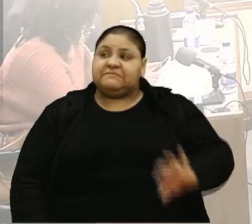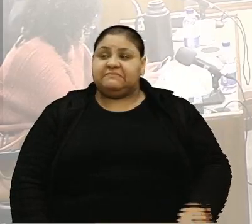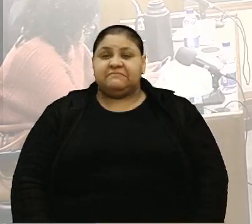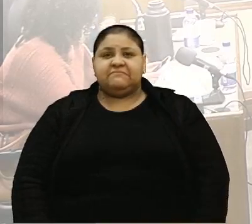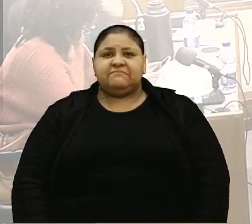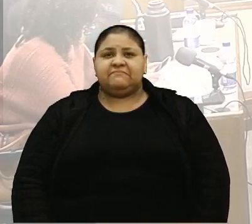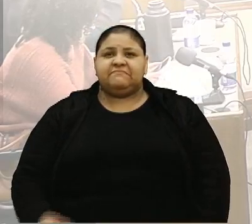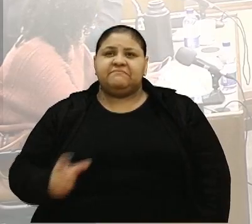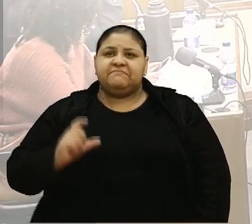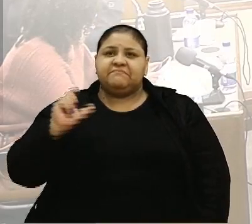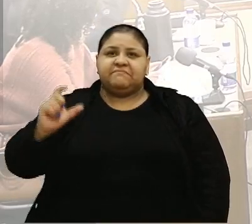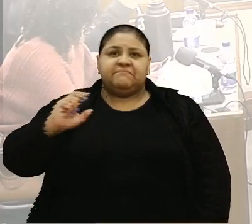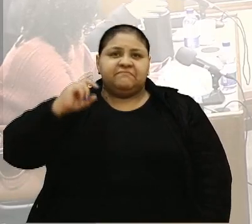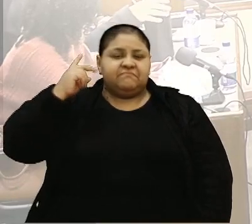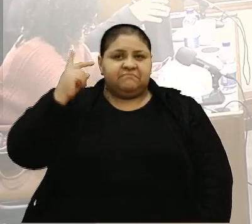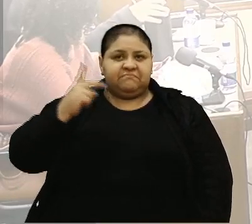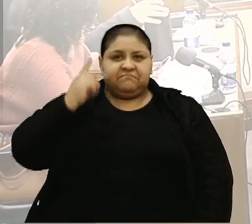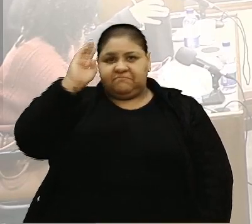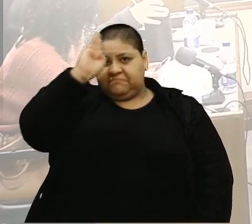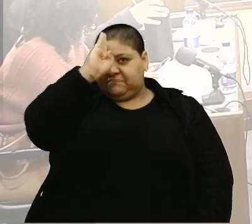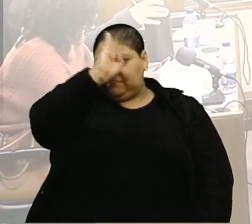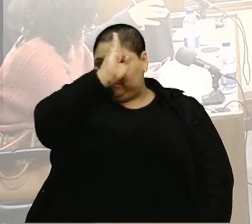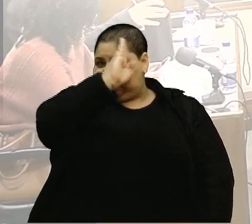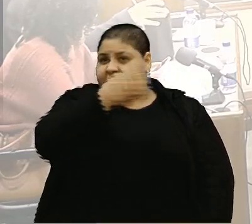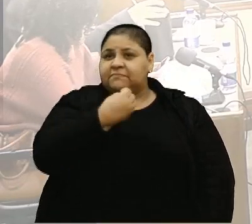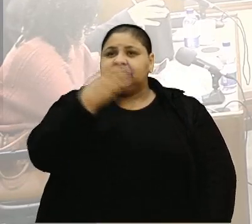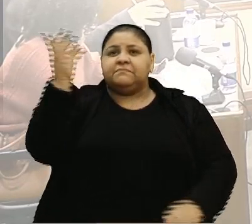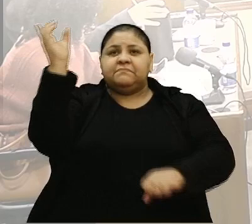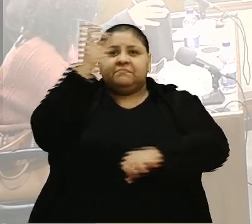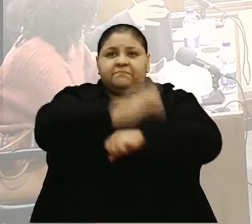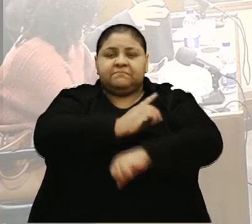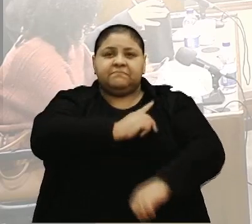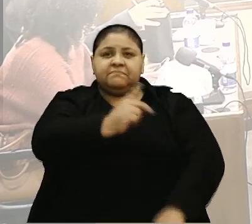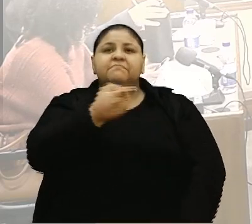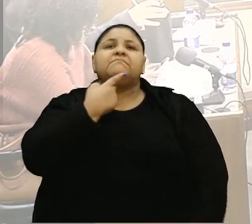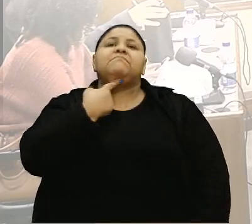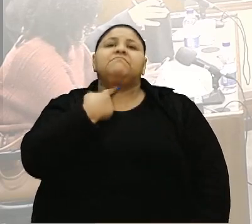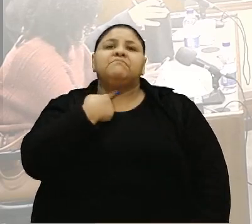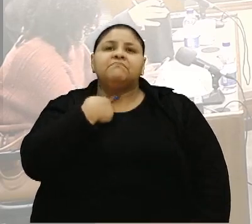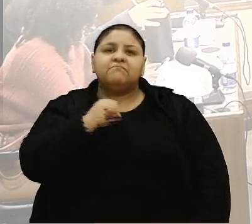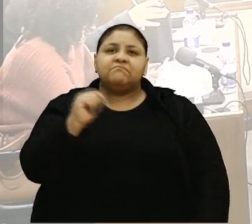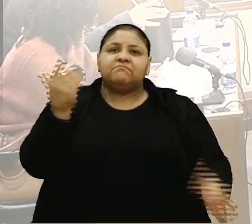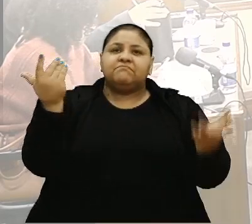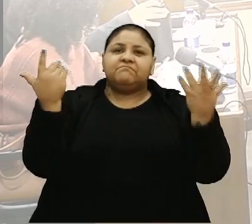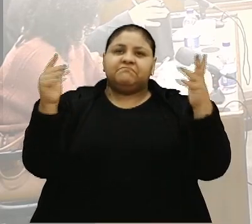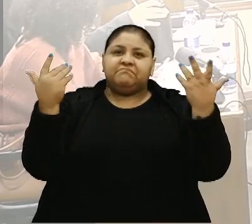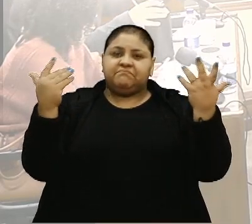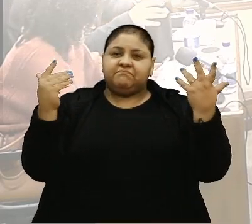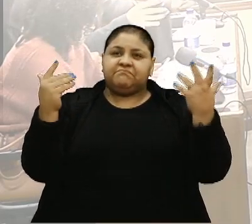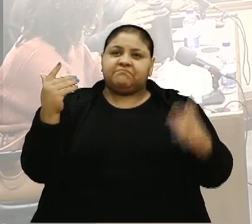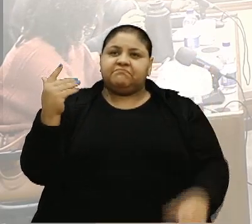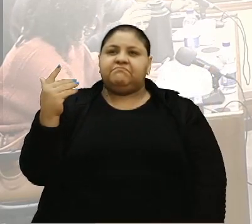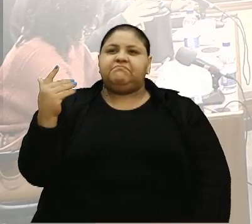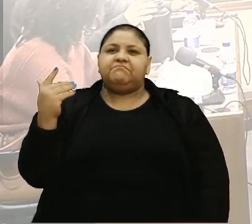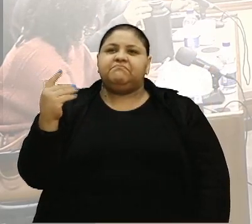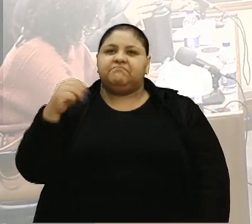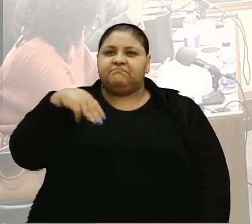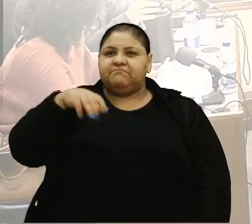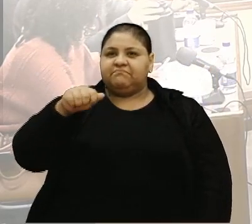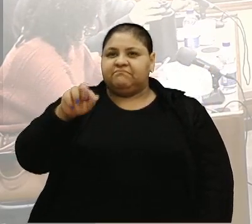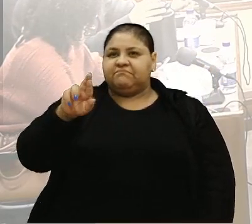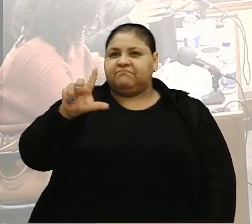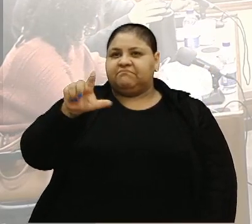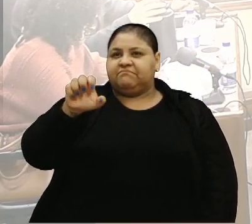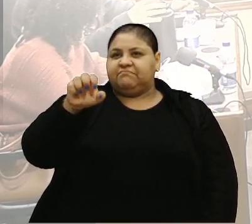Com a palavra, vereador Adriano Bressan. Bom dia, senhora Presidente. Eu gostaria de fazer um voto e congratulação à senhora Marlene D